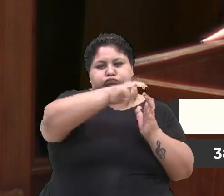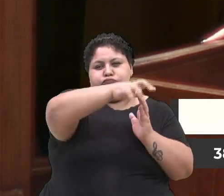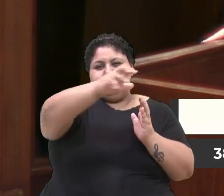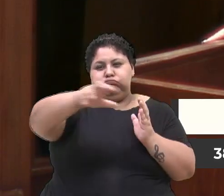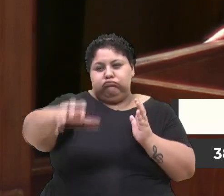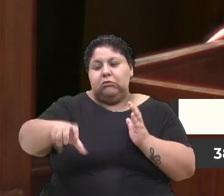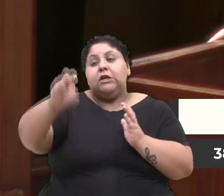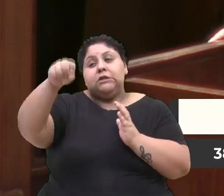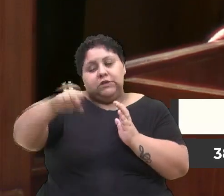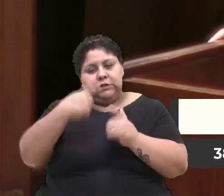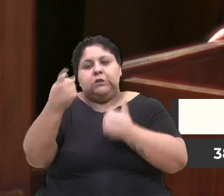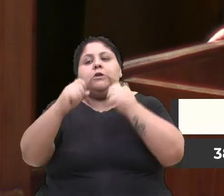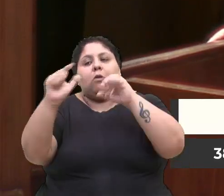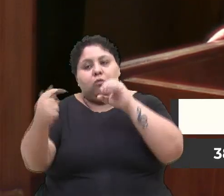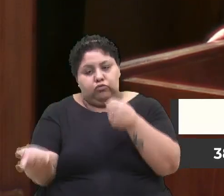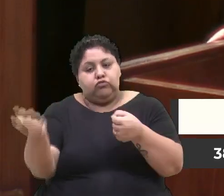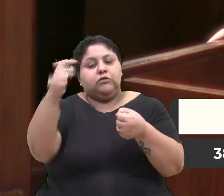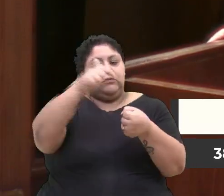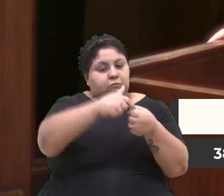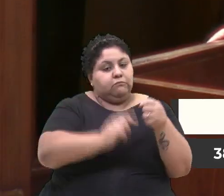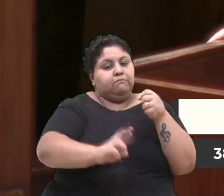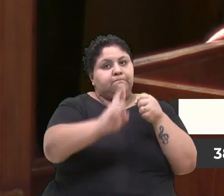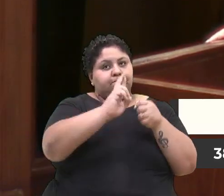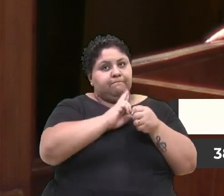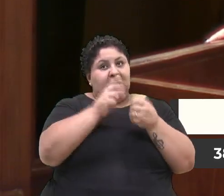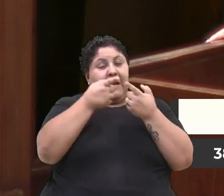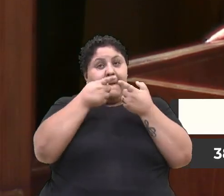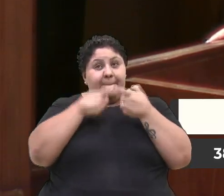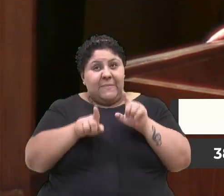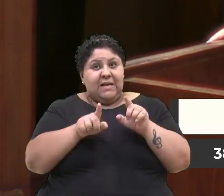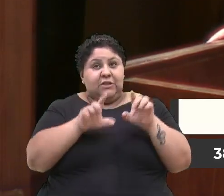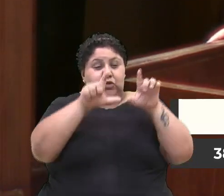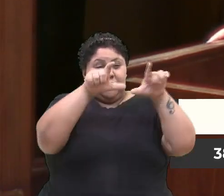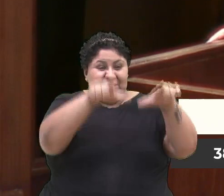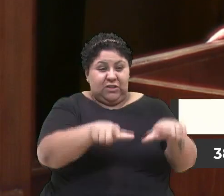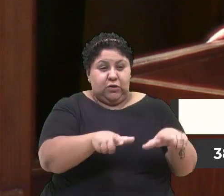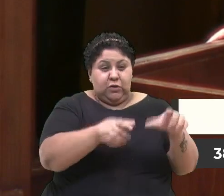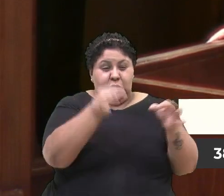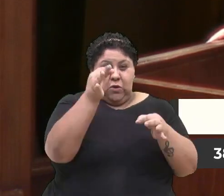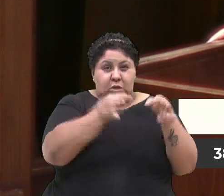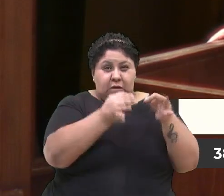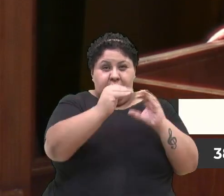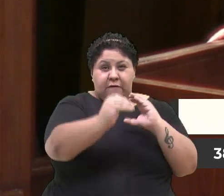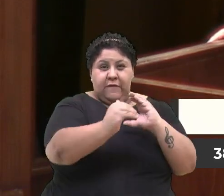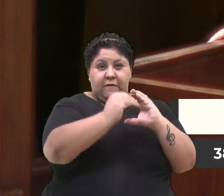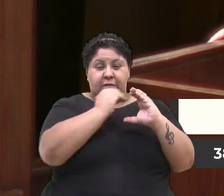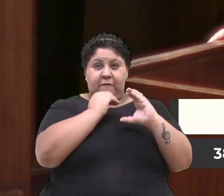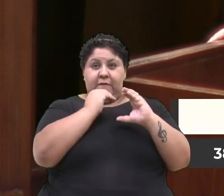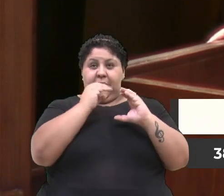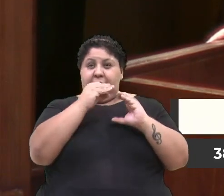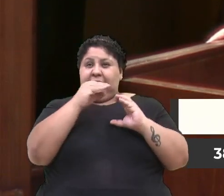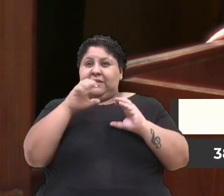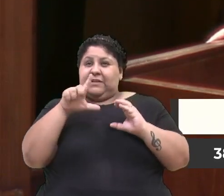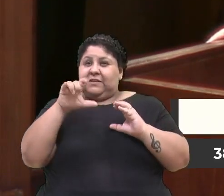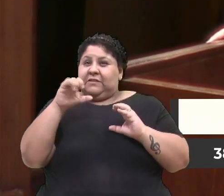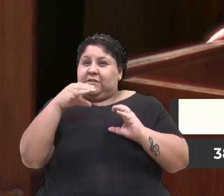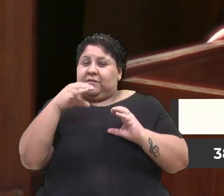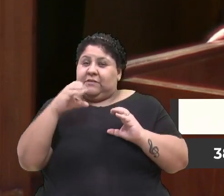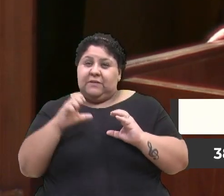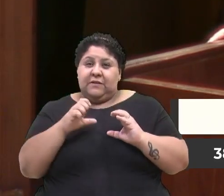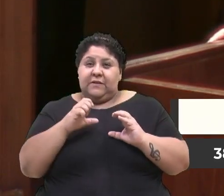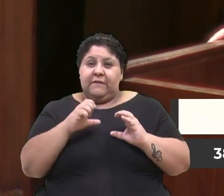mas o setor jurídico nos encaminhou para a SELIC, a SELIC não